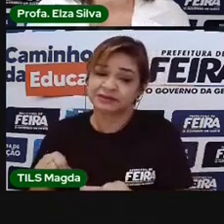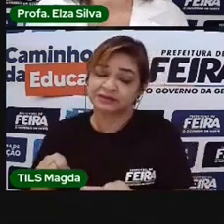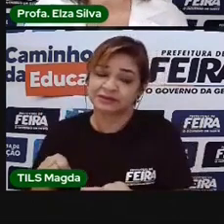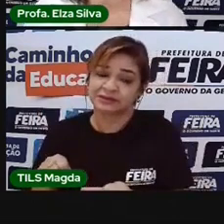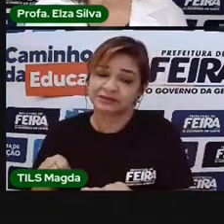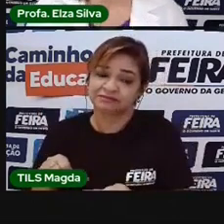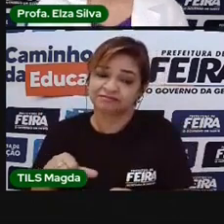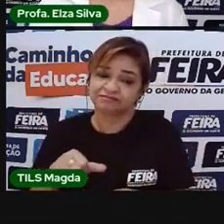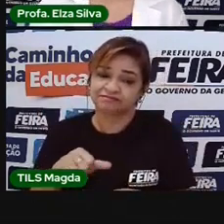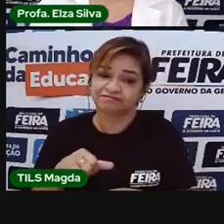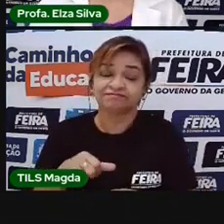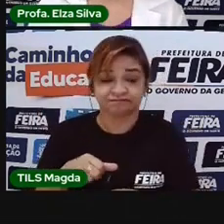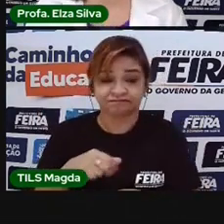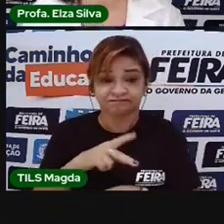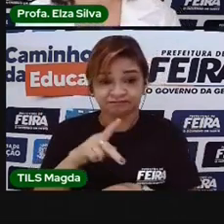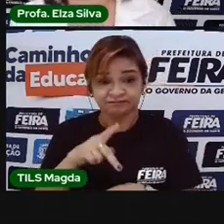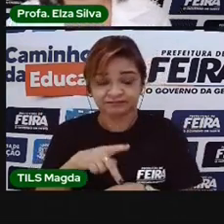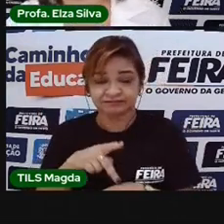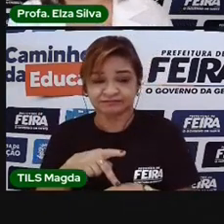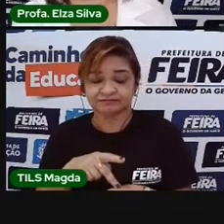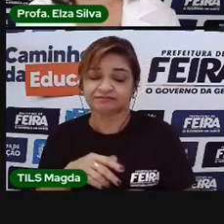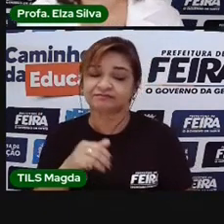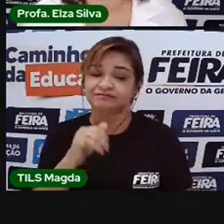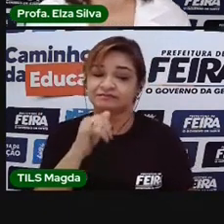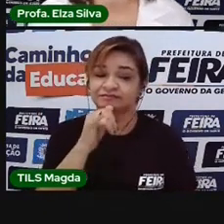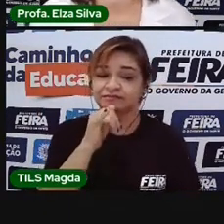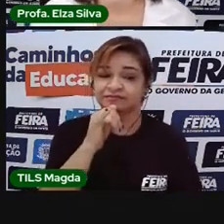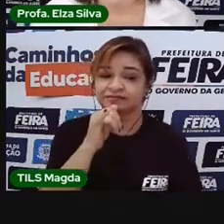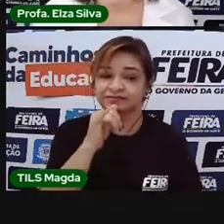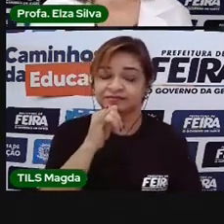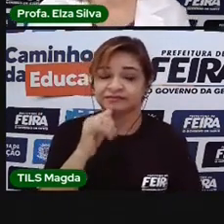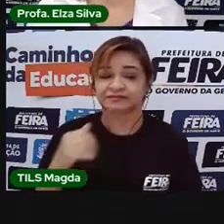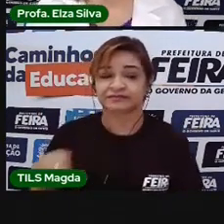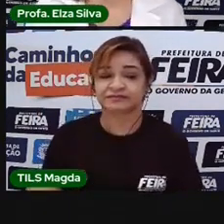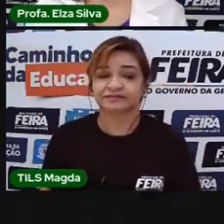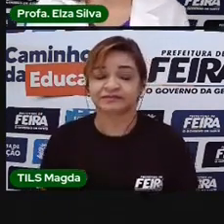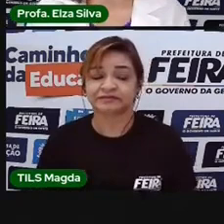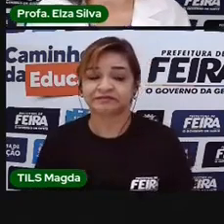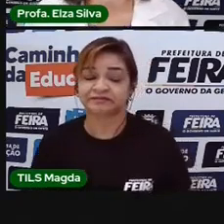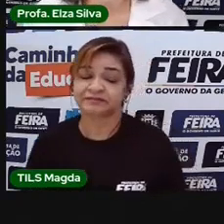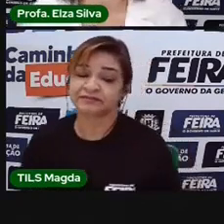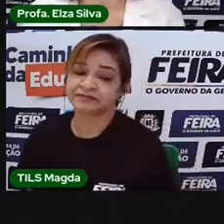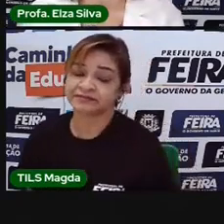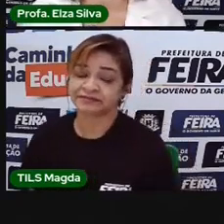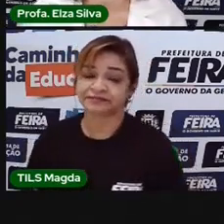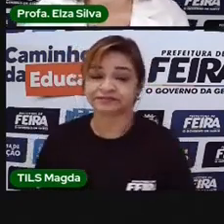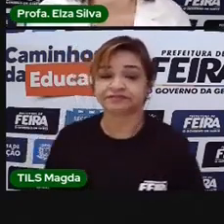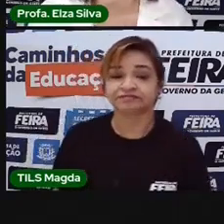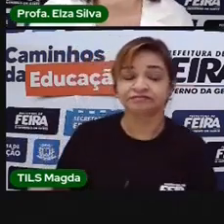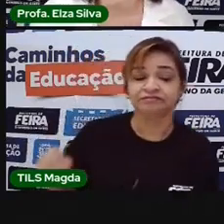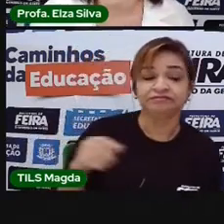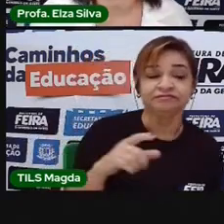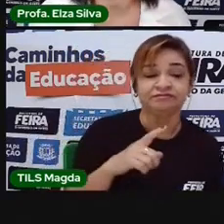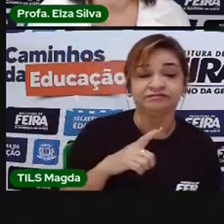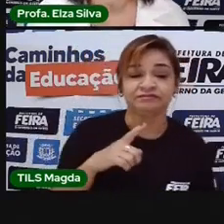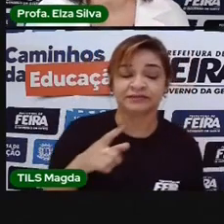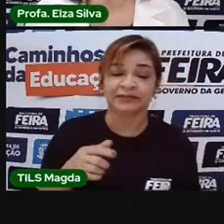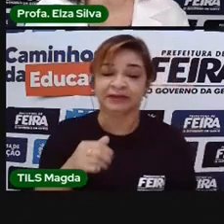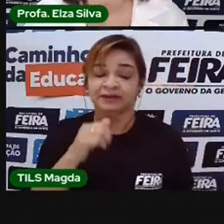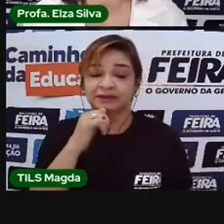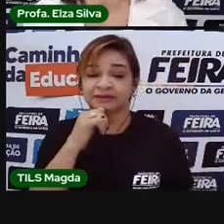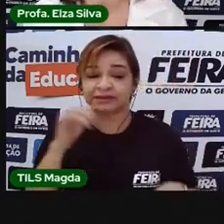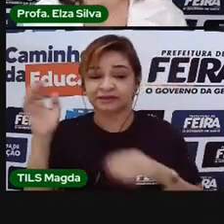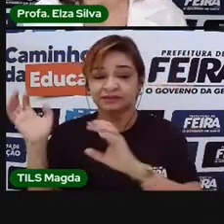Então, eu trago aqui para vocês alguns exemplos. basquetebol. Nós já temos a palavra basquetebol